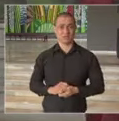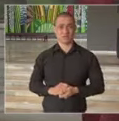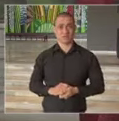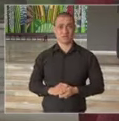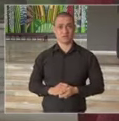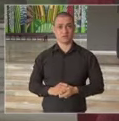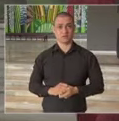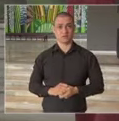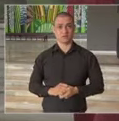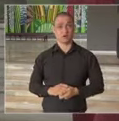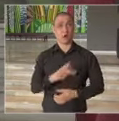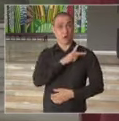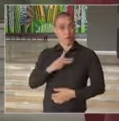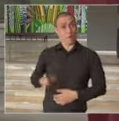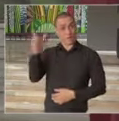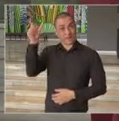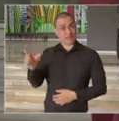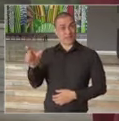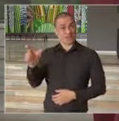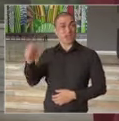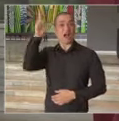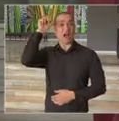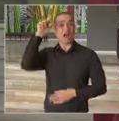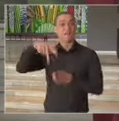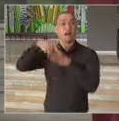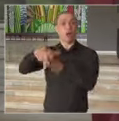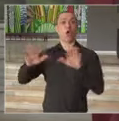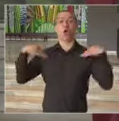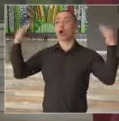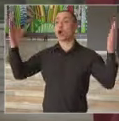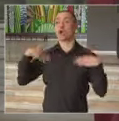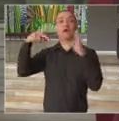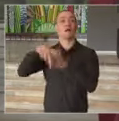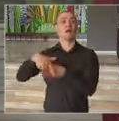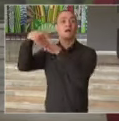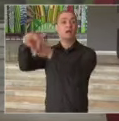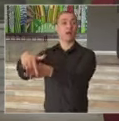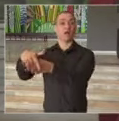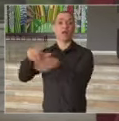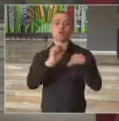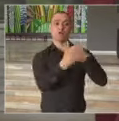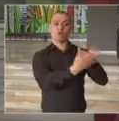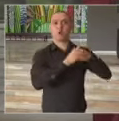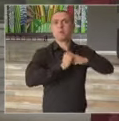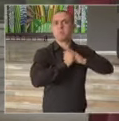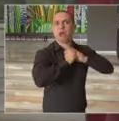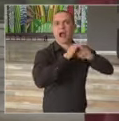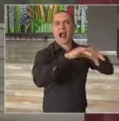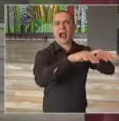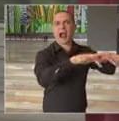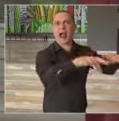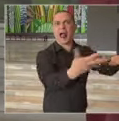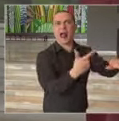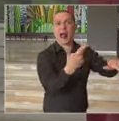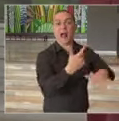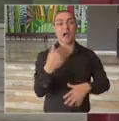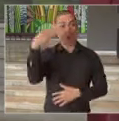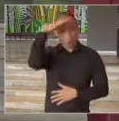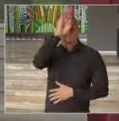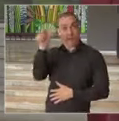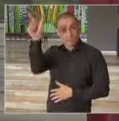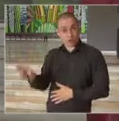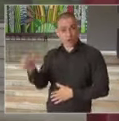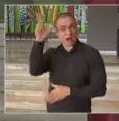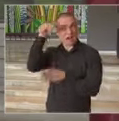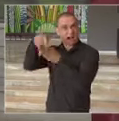O presidente passeia a cavalo enquanto a pandemia galopa. Bolsonaro passeia a